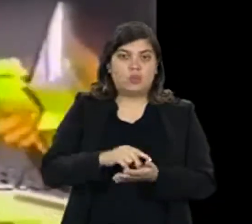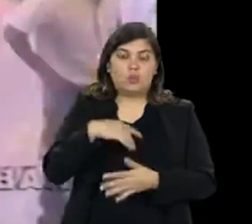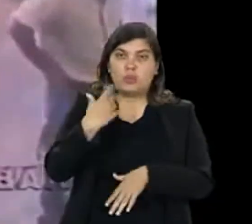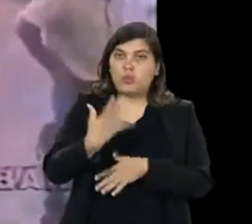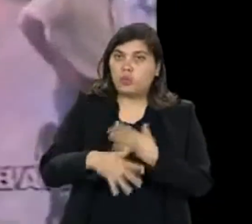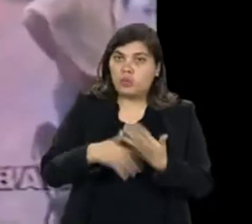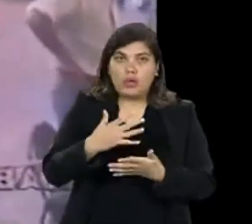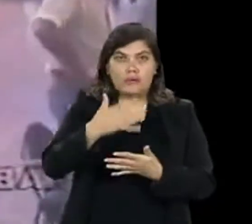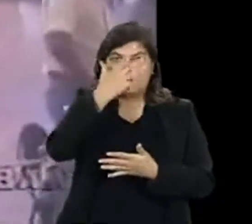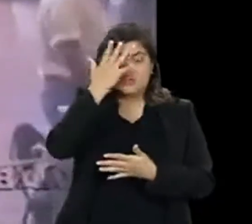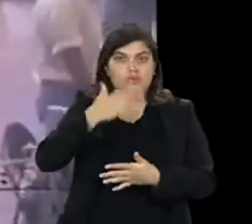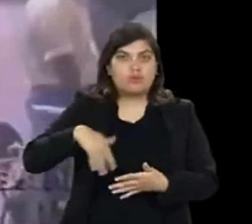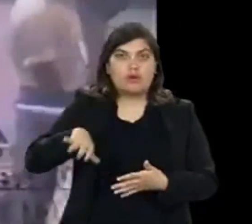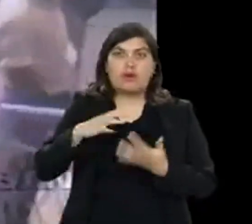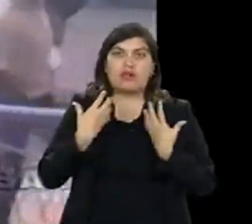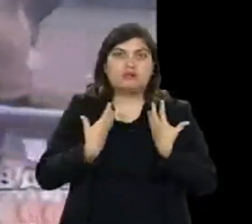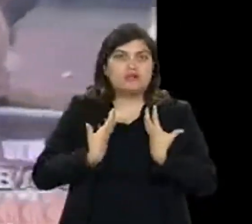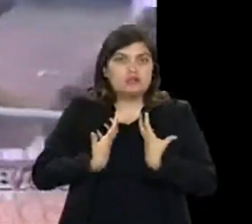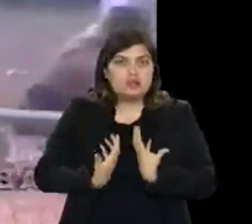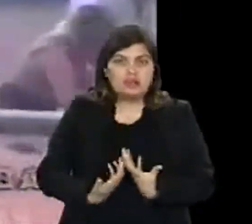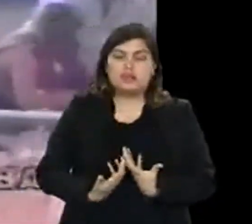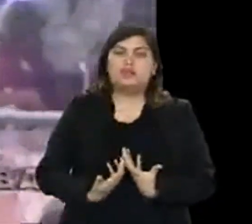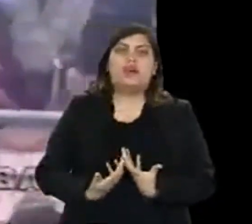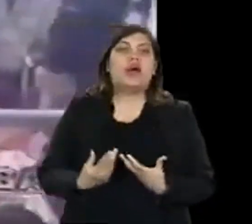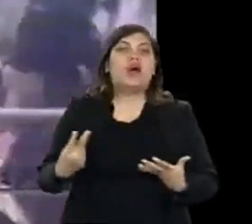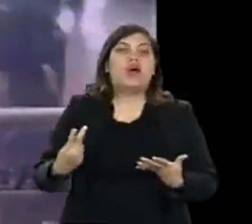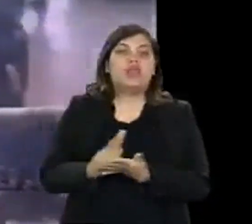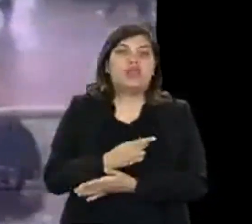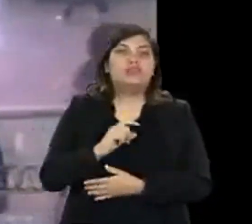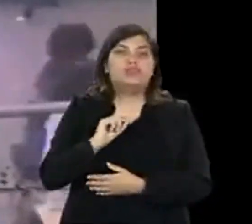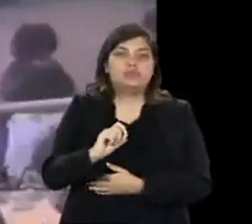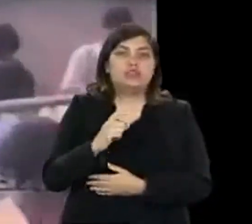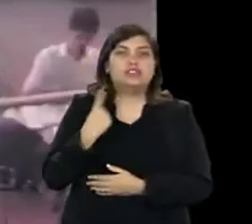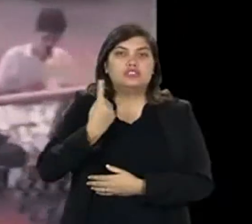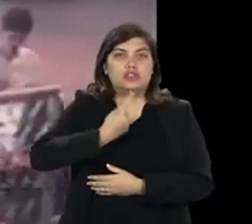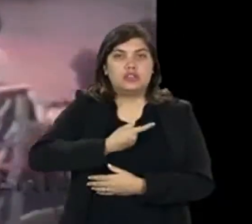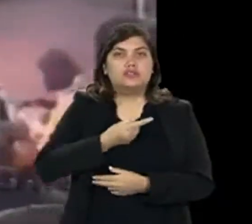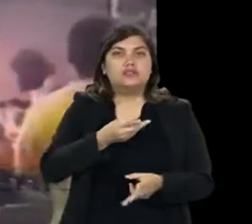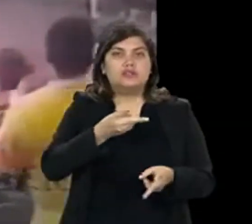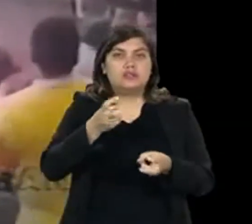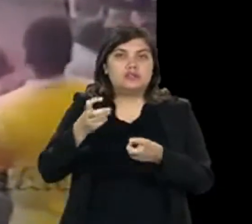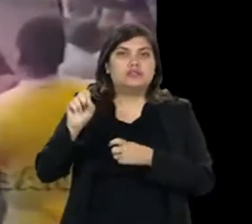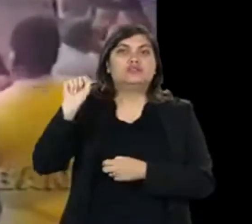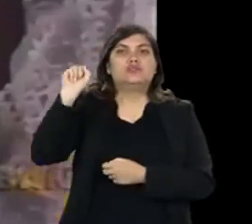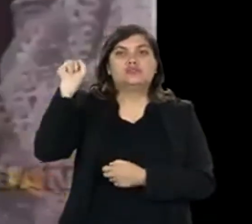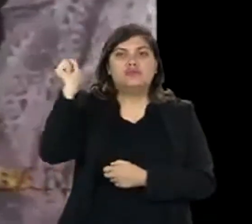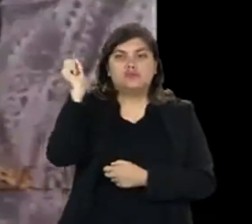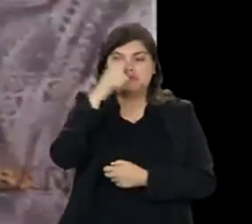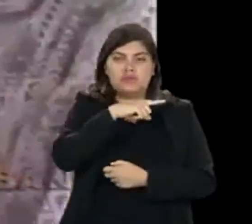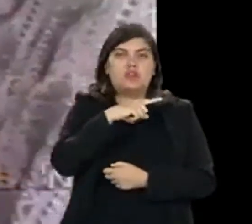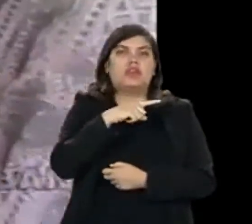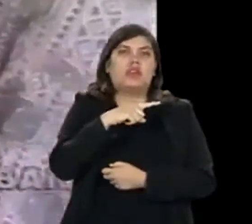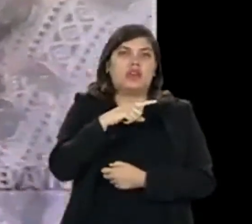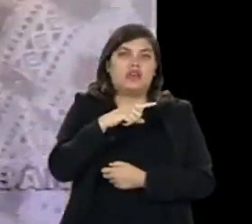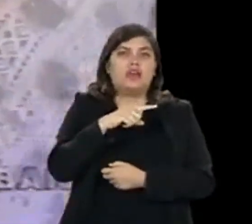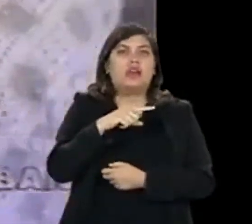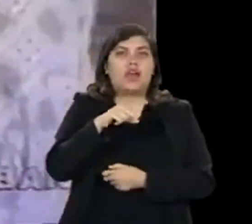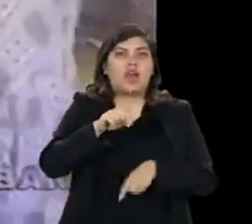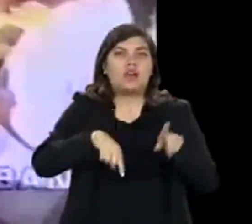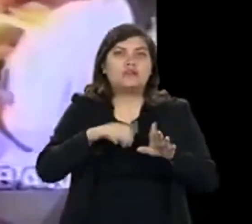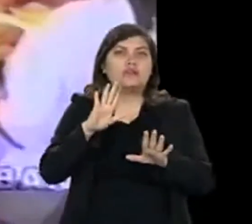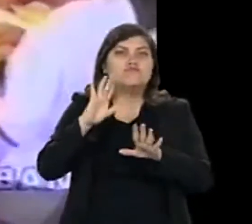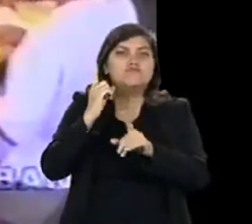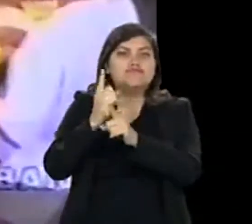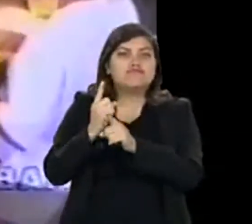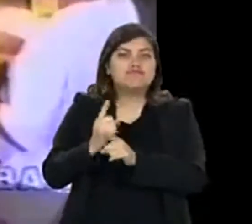realmente um caos, o pessoal super cansado. E o que acontece? A gente vê ali a dificuldade, até de se, muitas